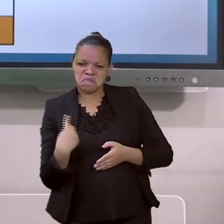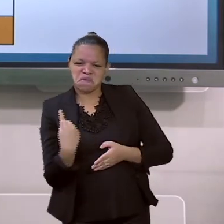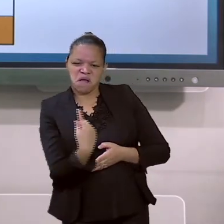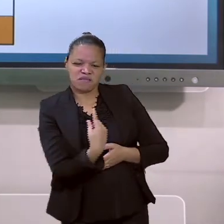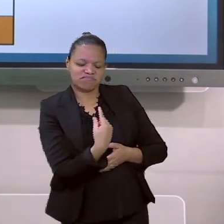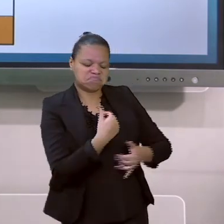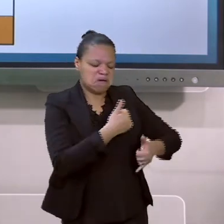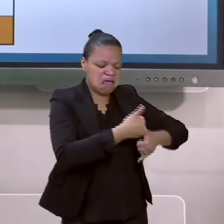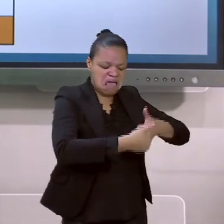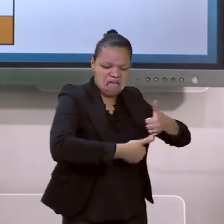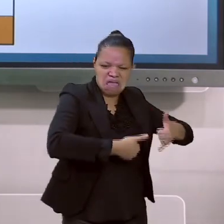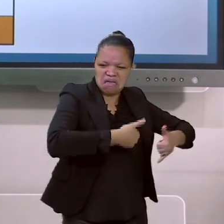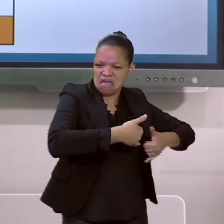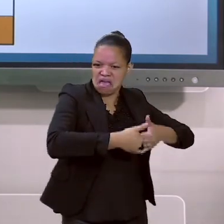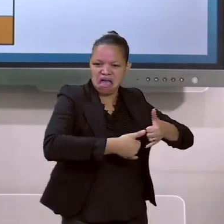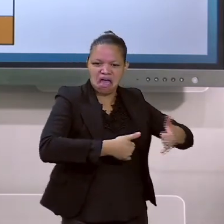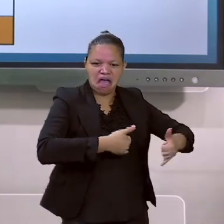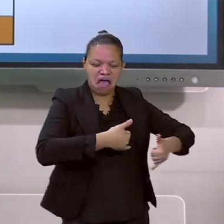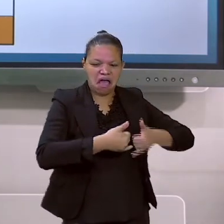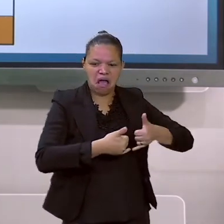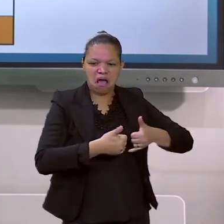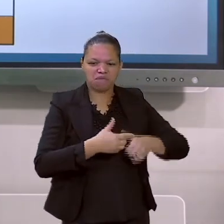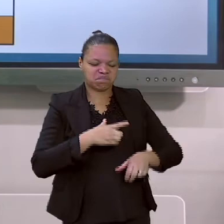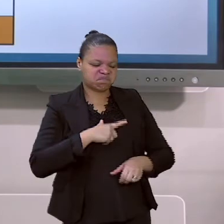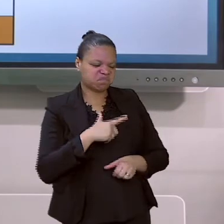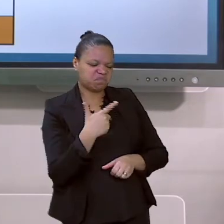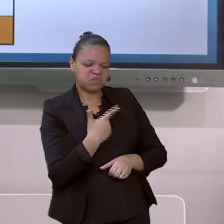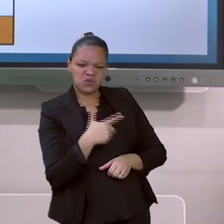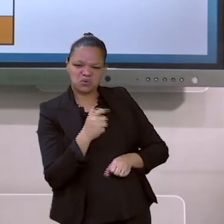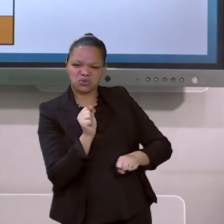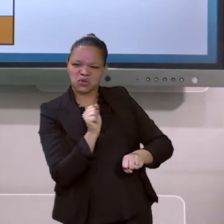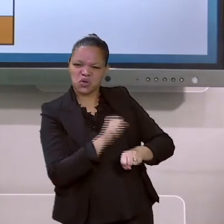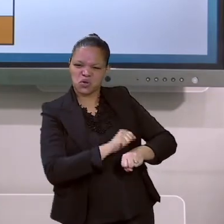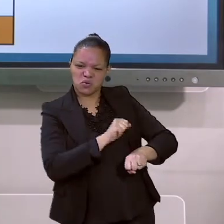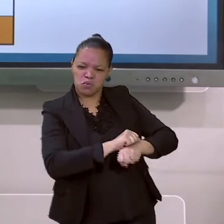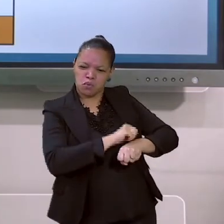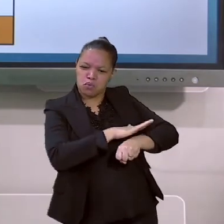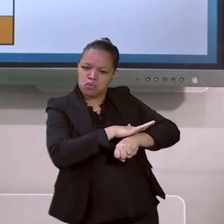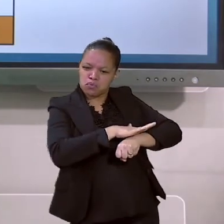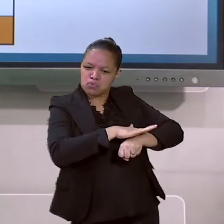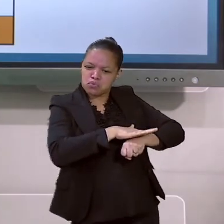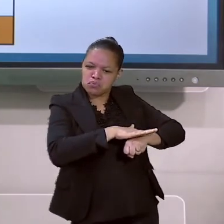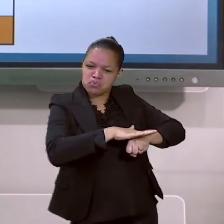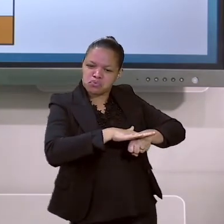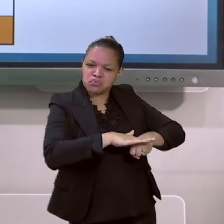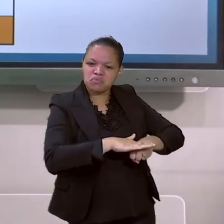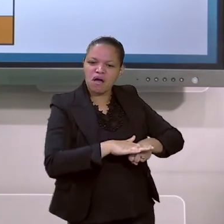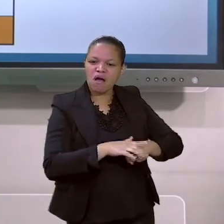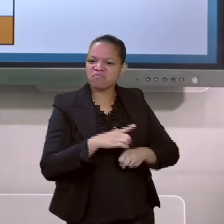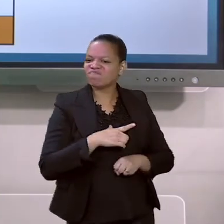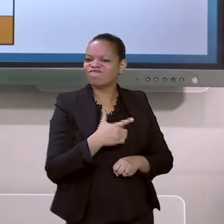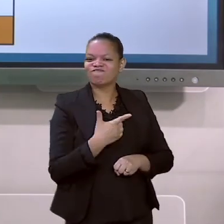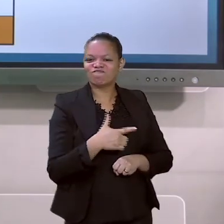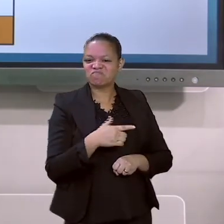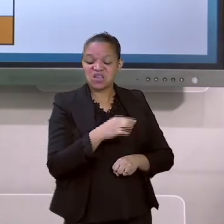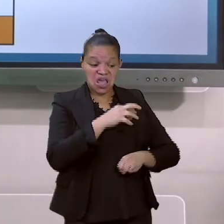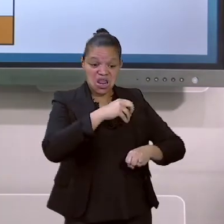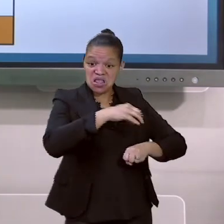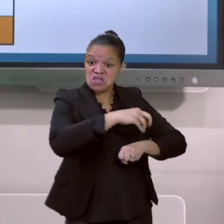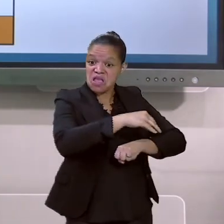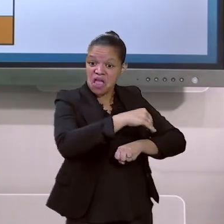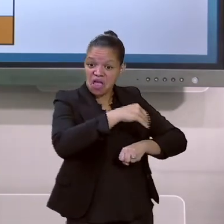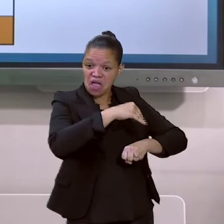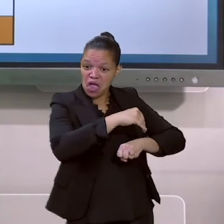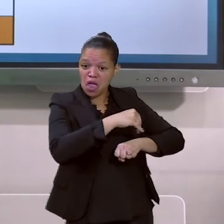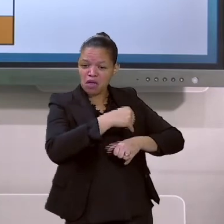não era asfaltada e a gente podia brincar muito nessa rua. A gente brincava de queimada, de pique-pega,